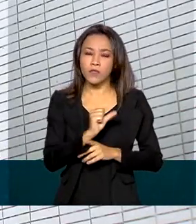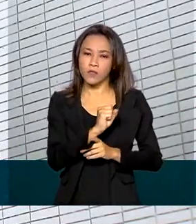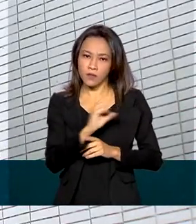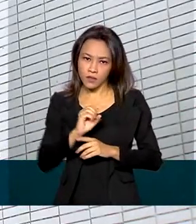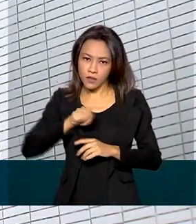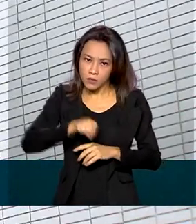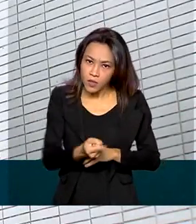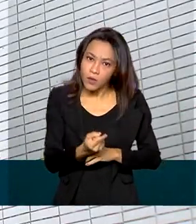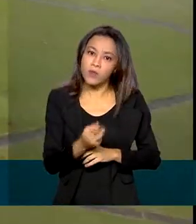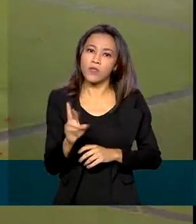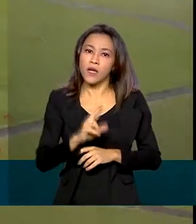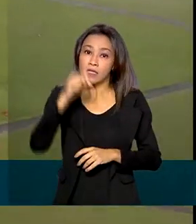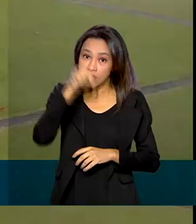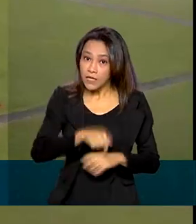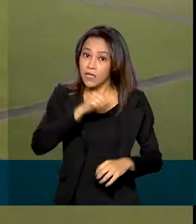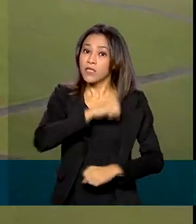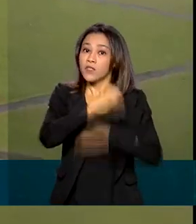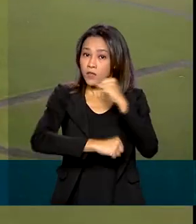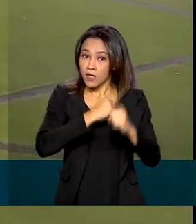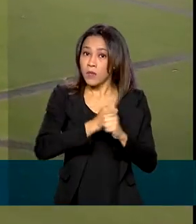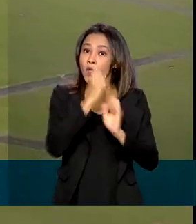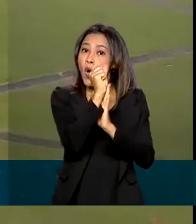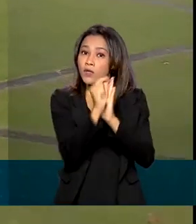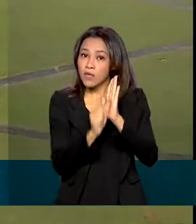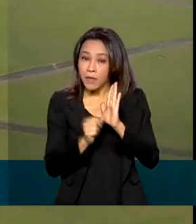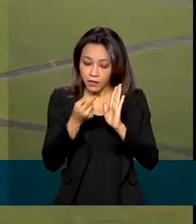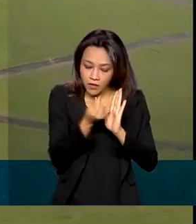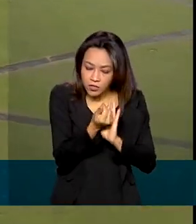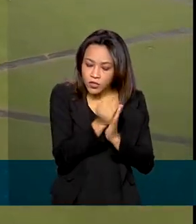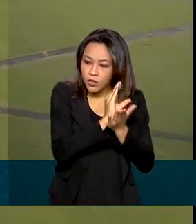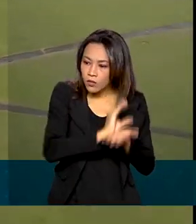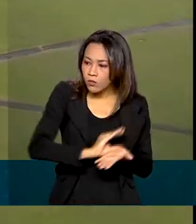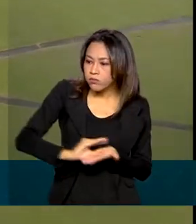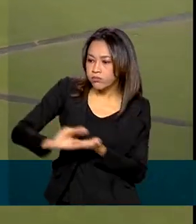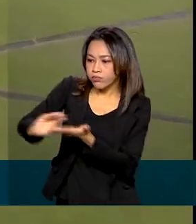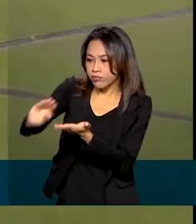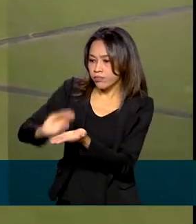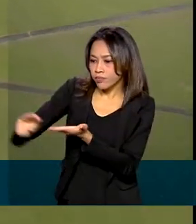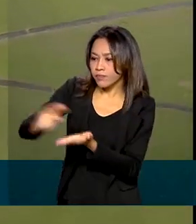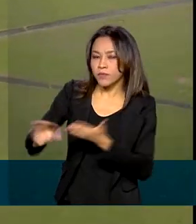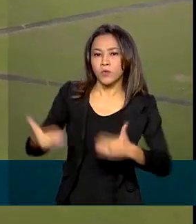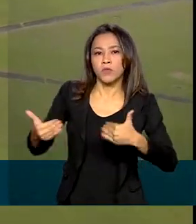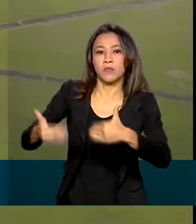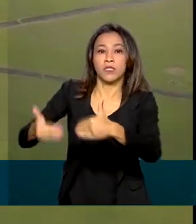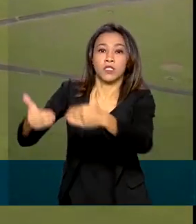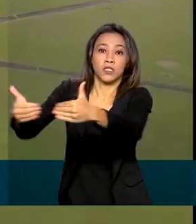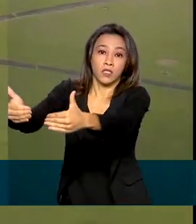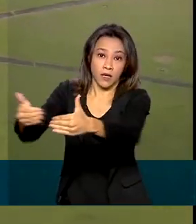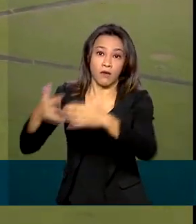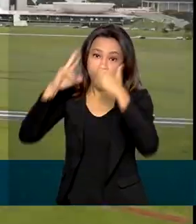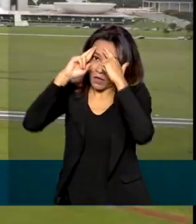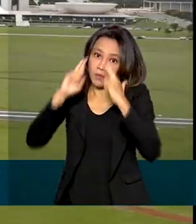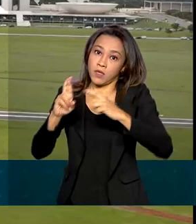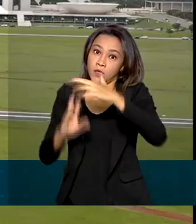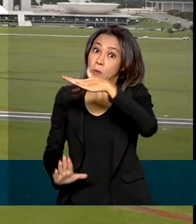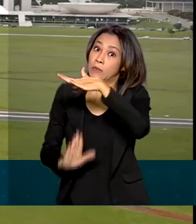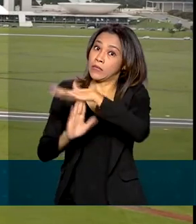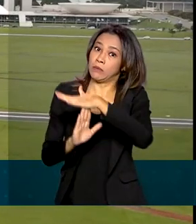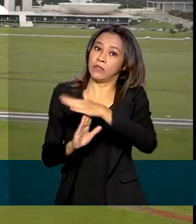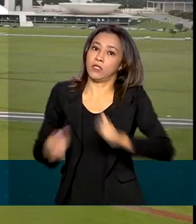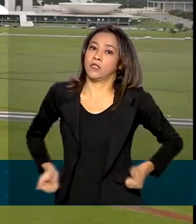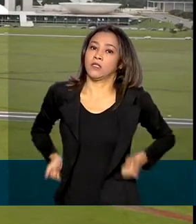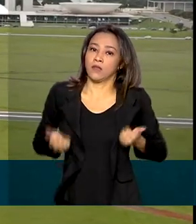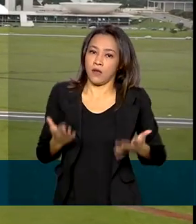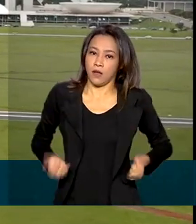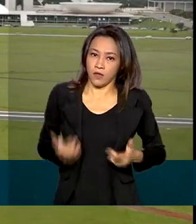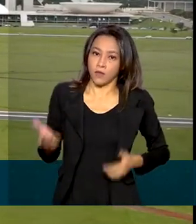orçamento deste ano. O valor vai compor as despesas dos ministérios dentro do teto de gastos. O próximo